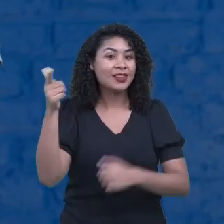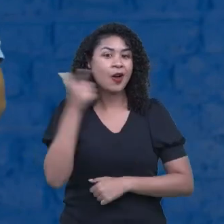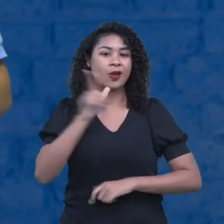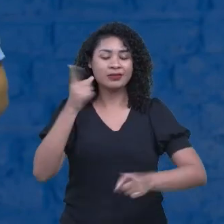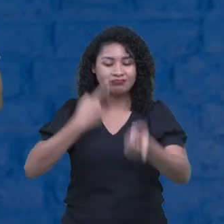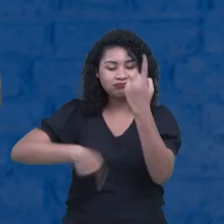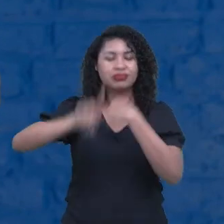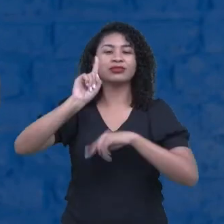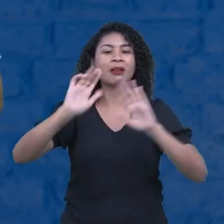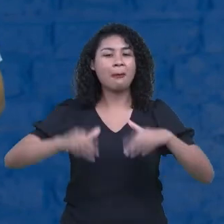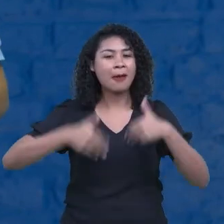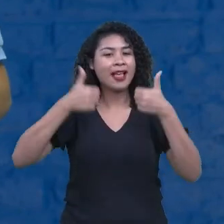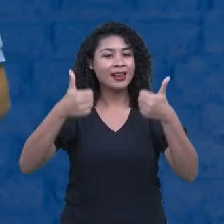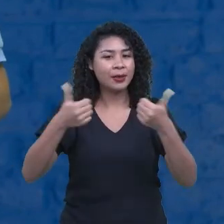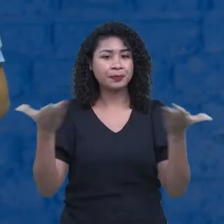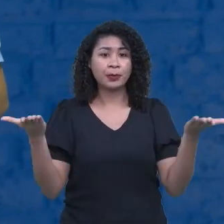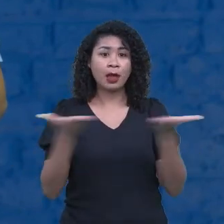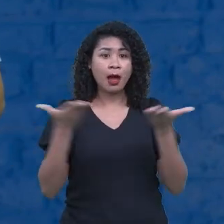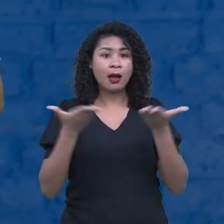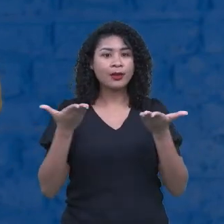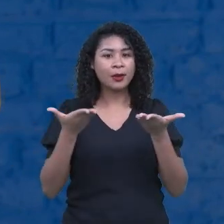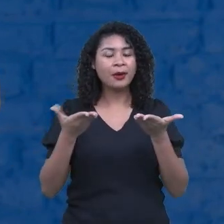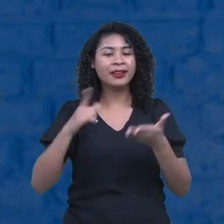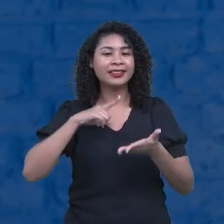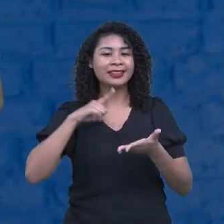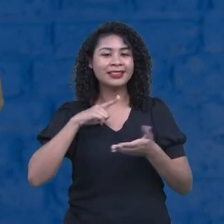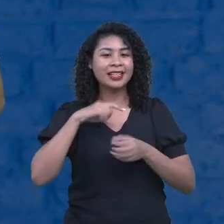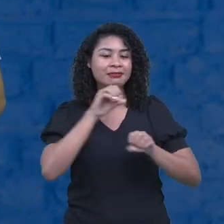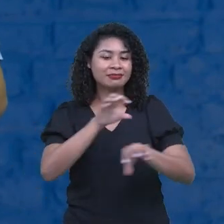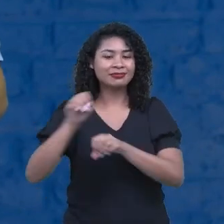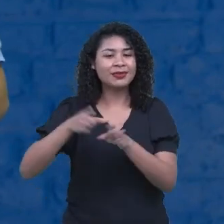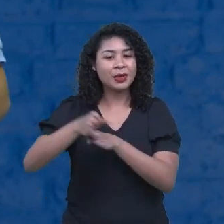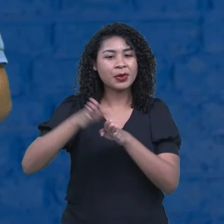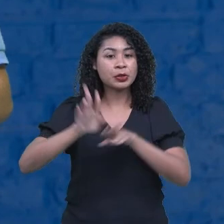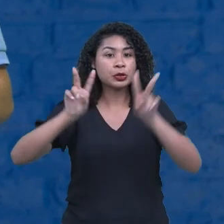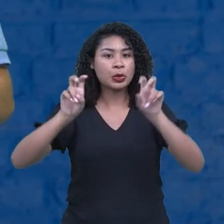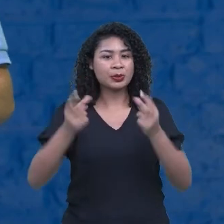ficar com o quê? Com a educação financeira. Até mais.